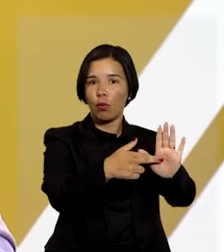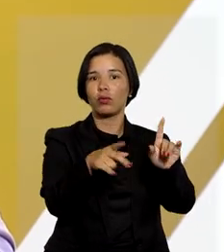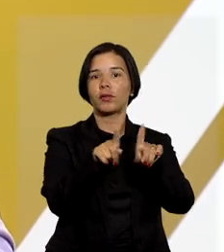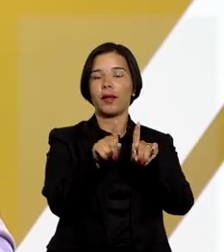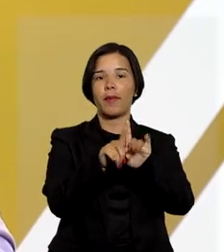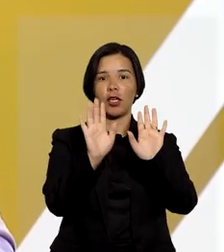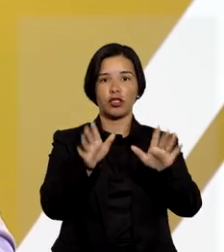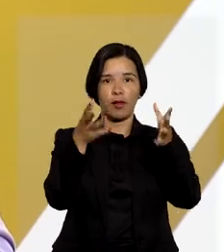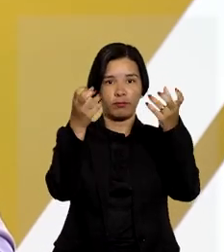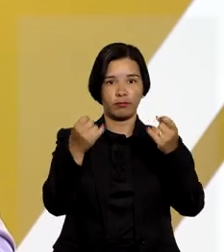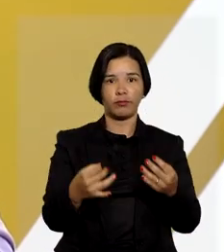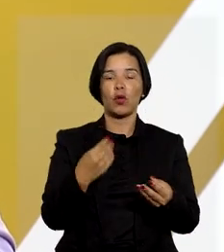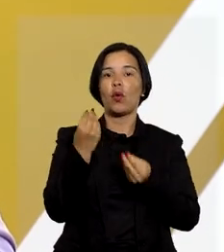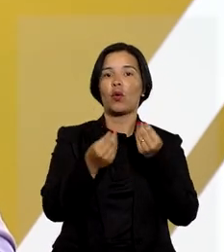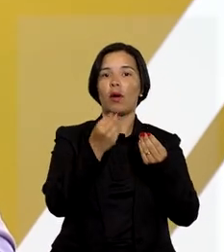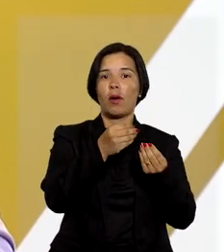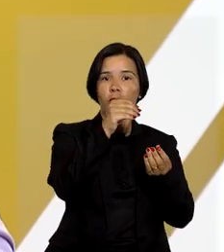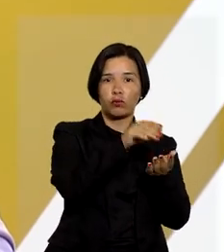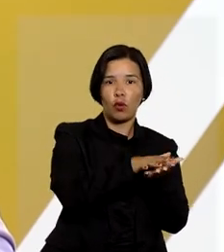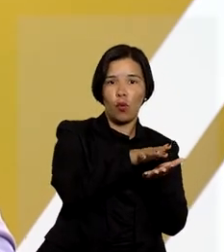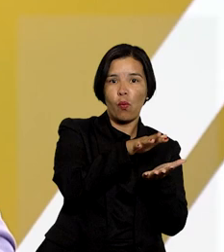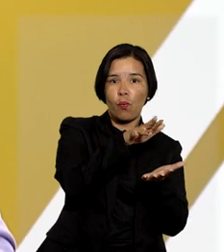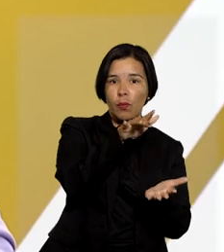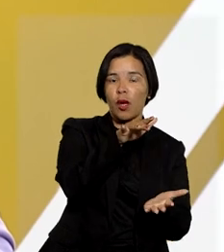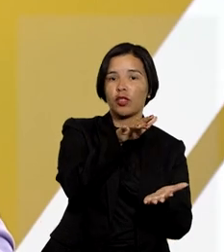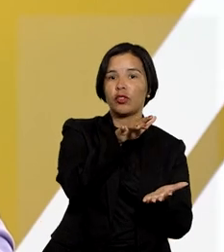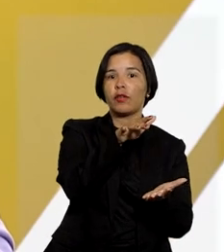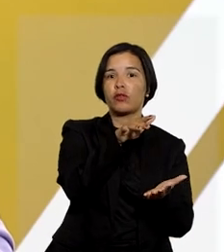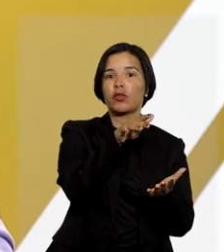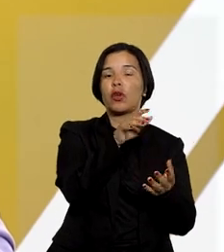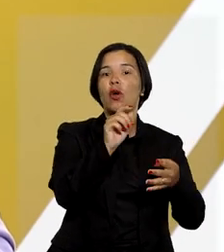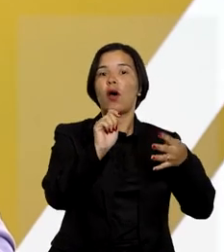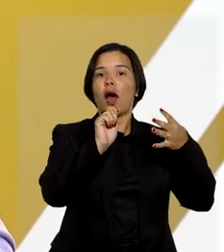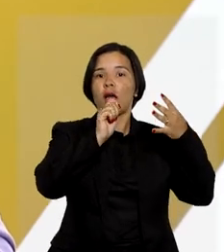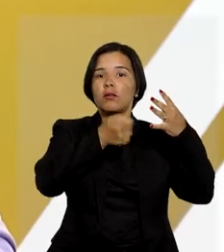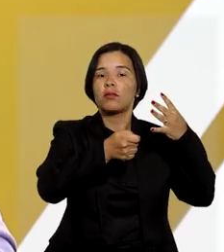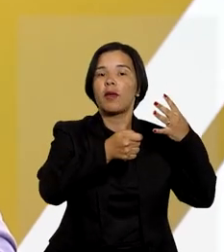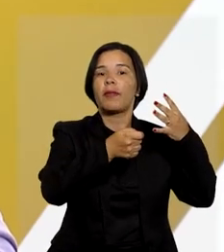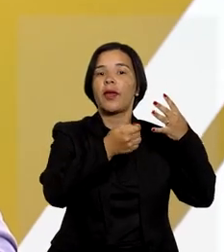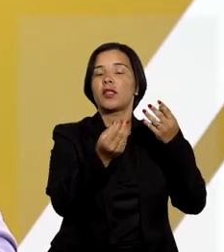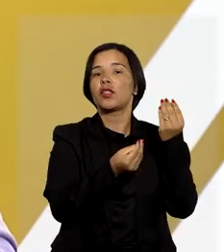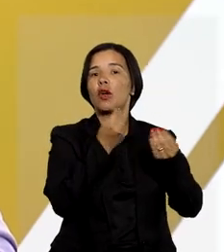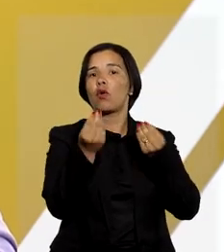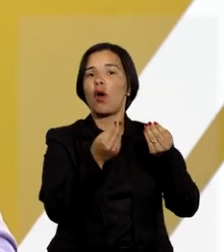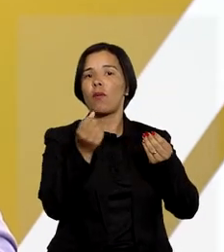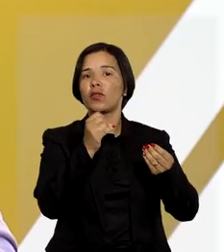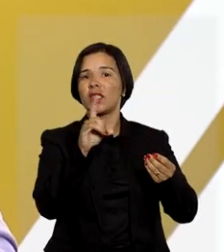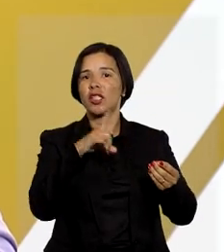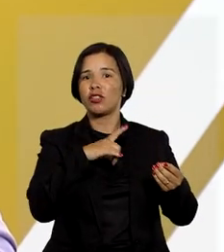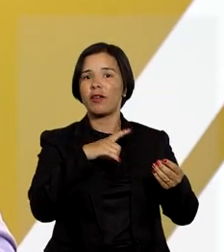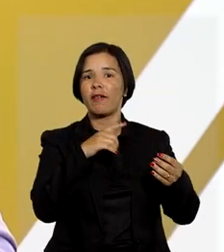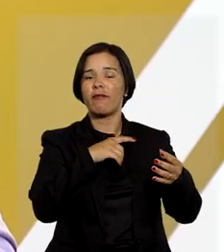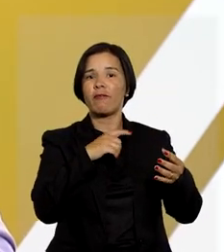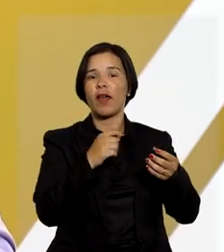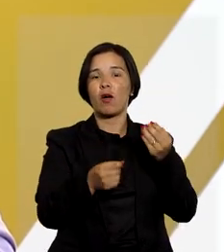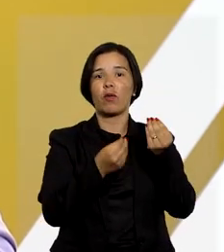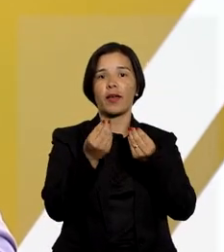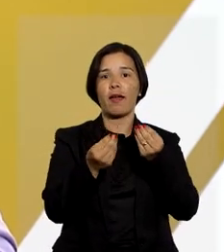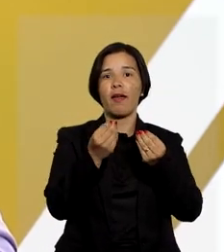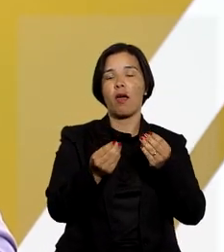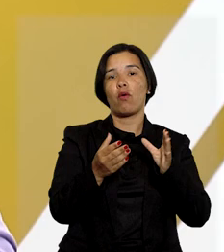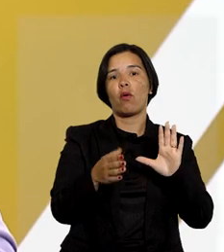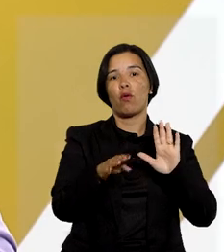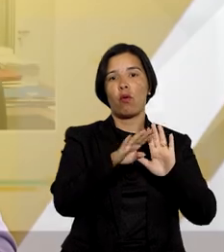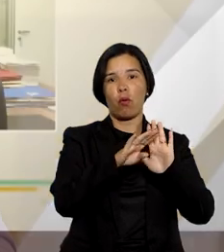que como já citamos são cumulativos aos da sentença como é que eles são fixados no caso de embargos de divergência não conhecidos ou